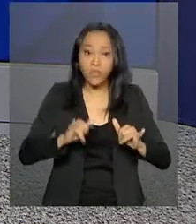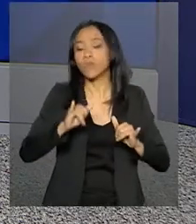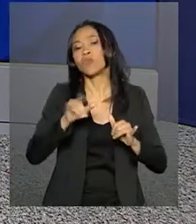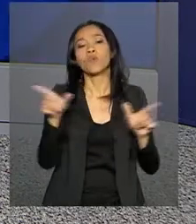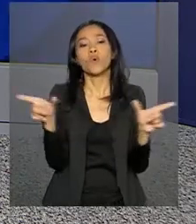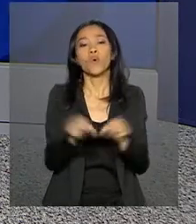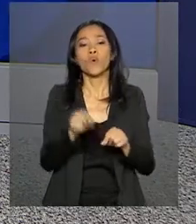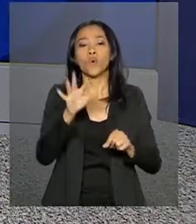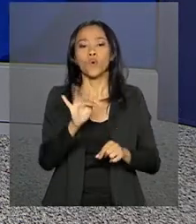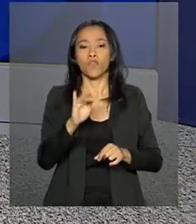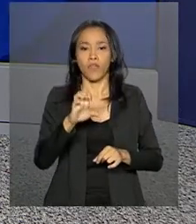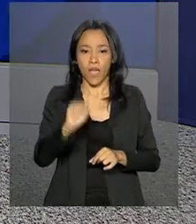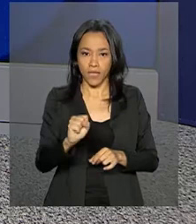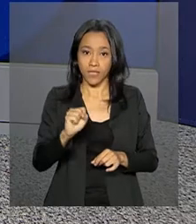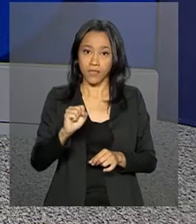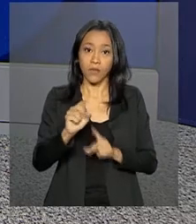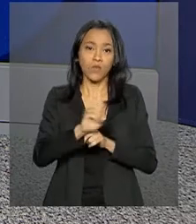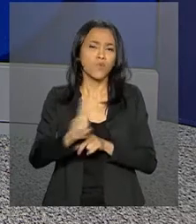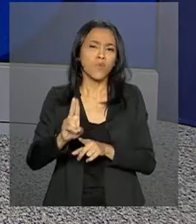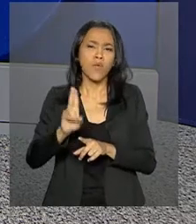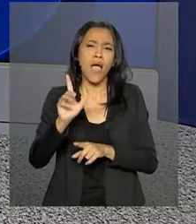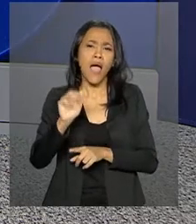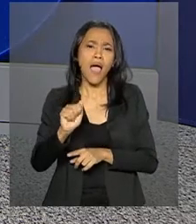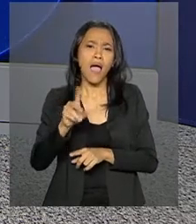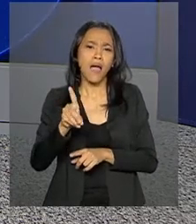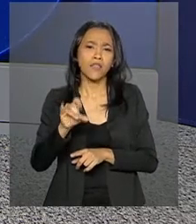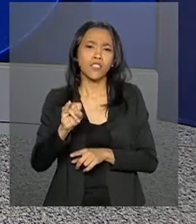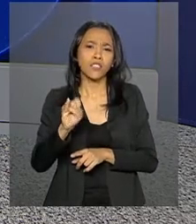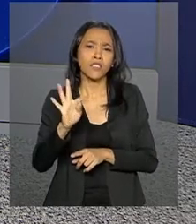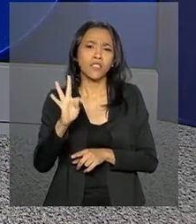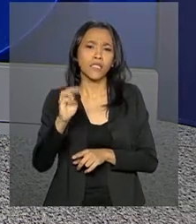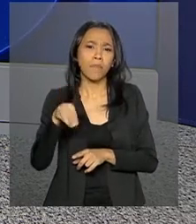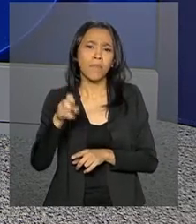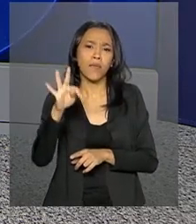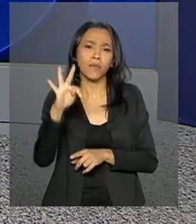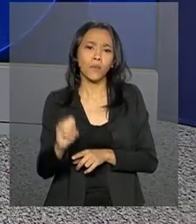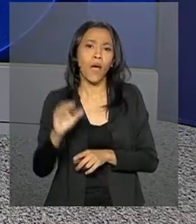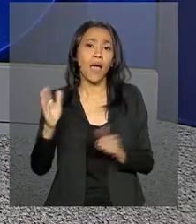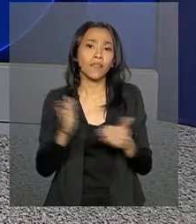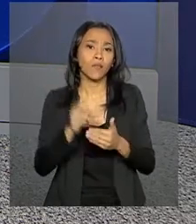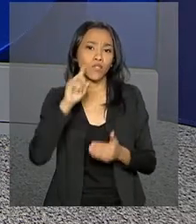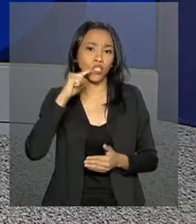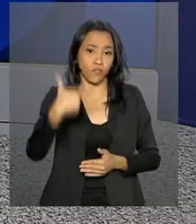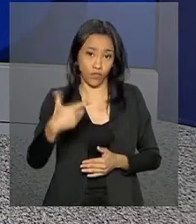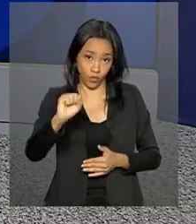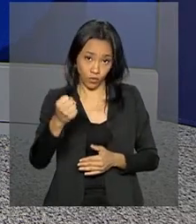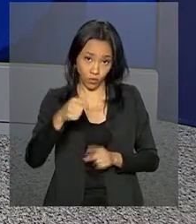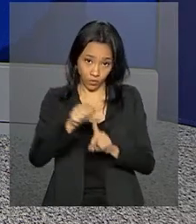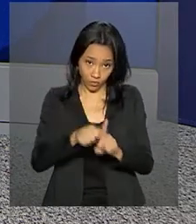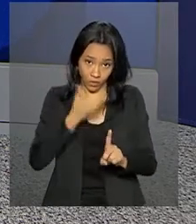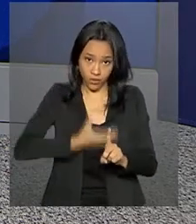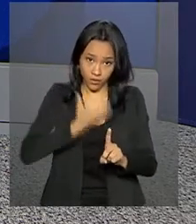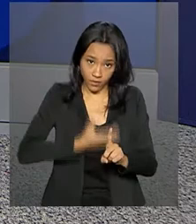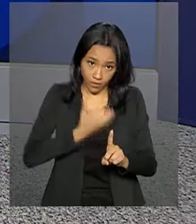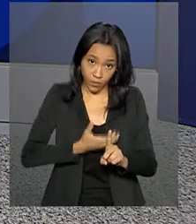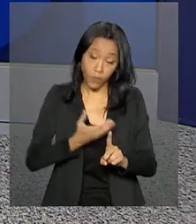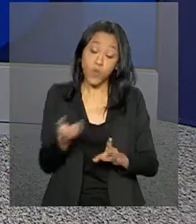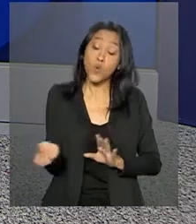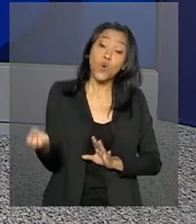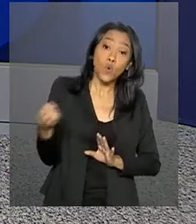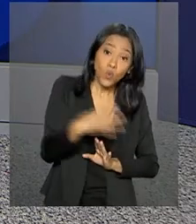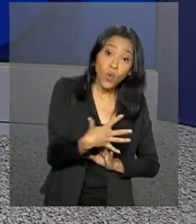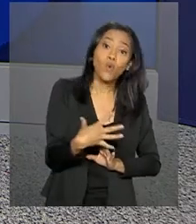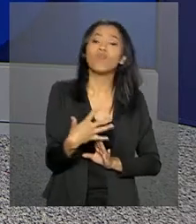estudantes têm até o dia 28 de dezembro para aderir pelo sistema da Caixa Econômica Federal. O novo FIES,